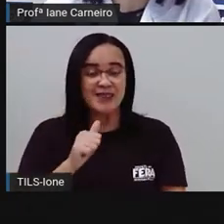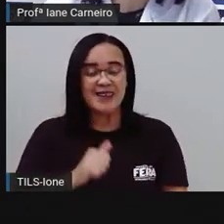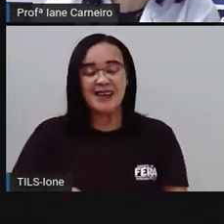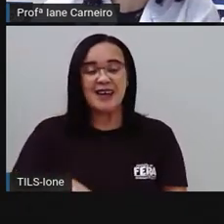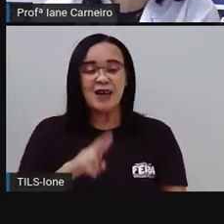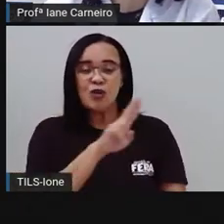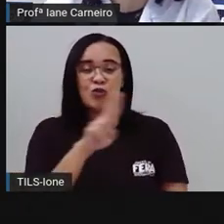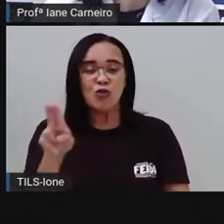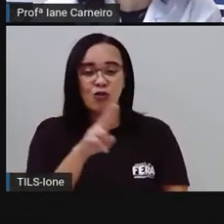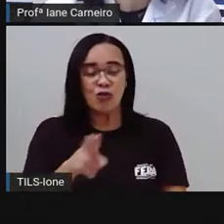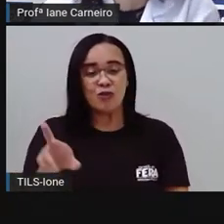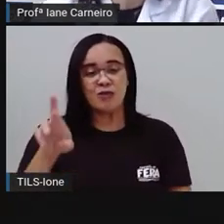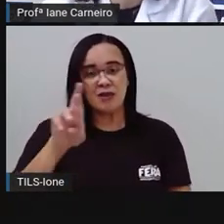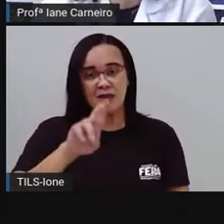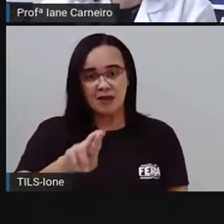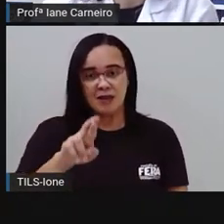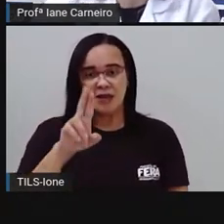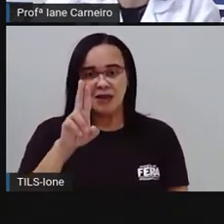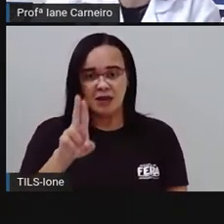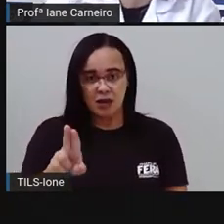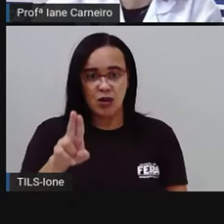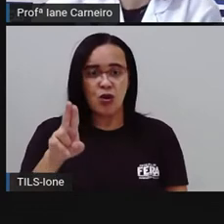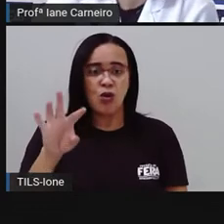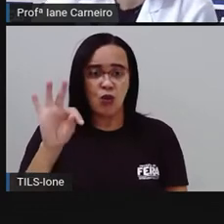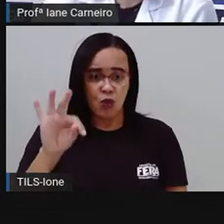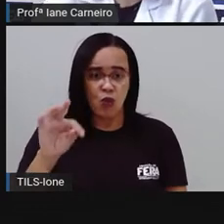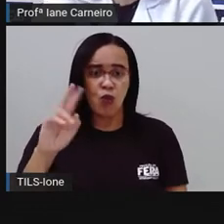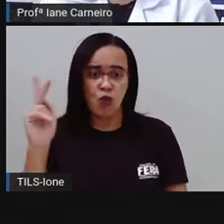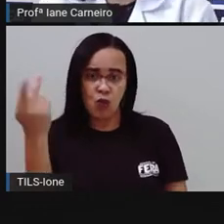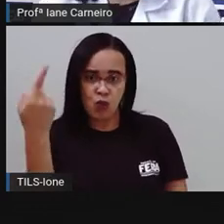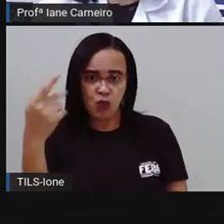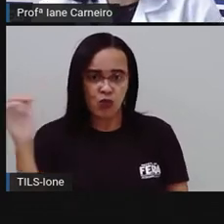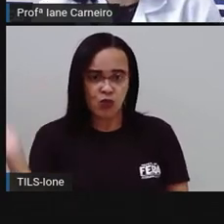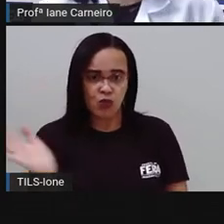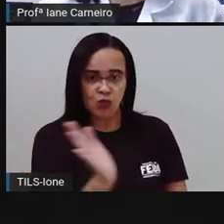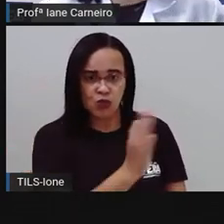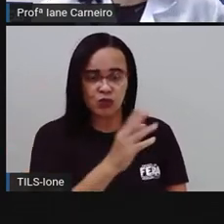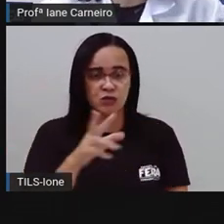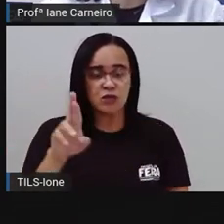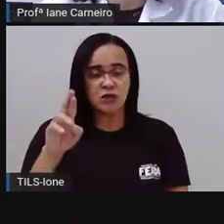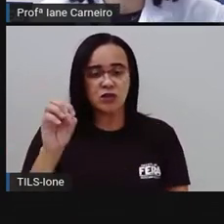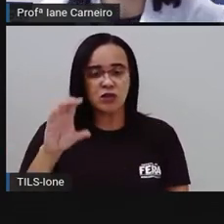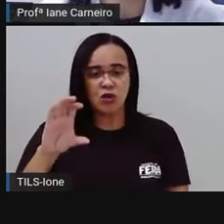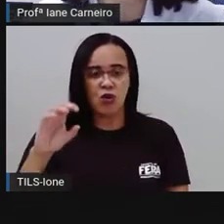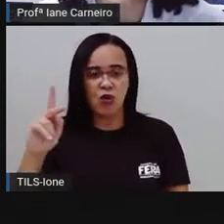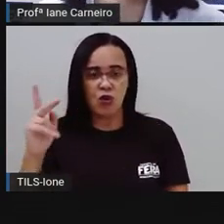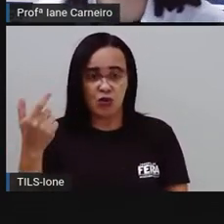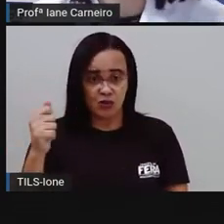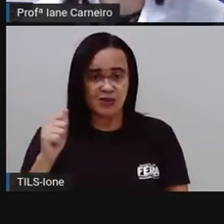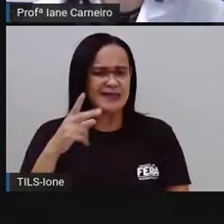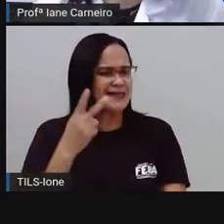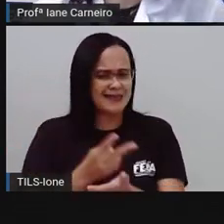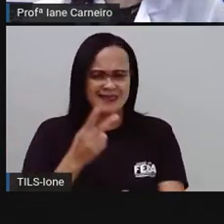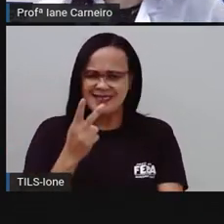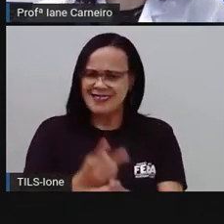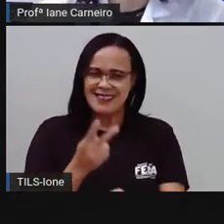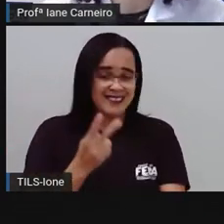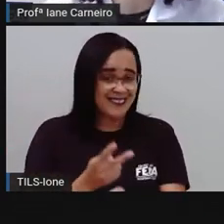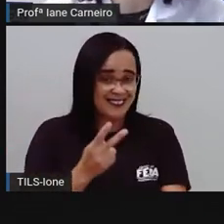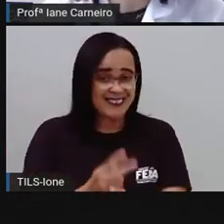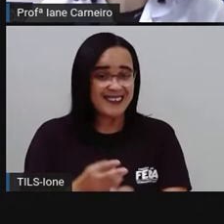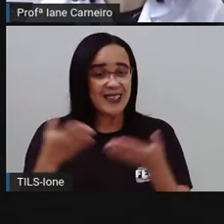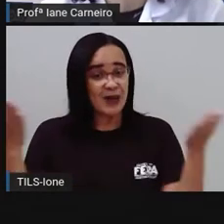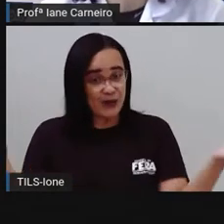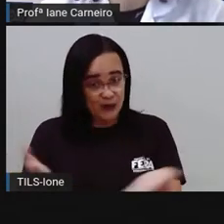assinatura aqui dela, vocês já sabem que é a autora que sempre tá aqui nas aulas do primeiro ano, que é a Ruth Rocha. E hoje, ela